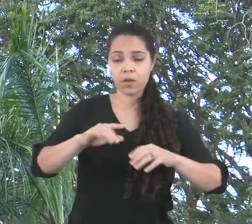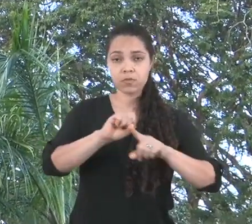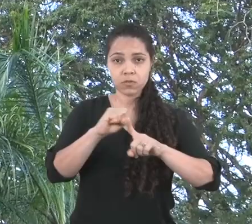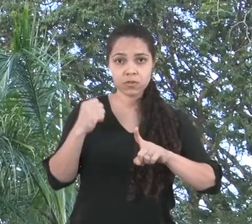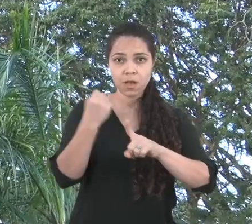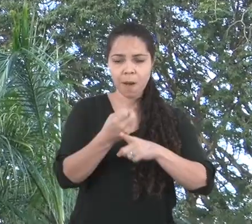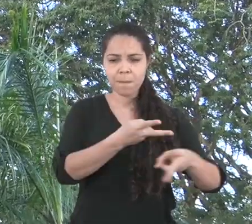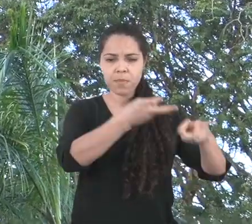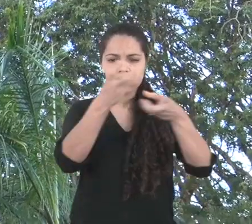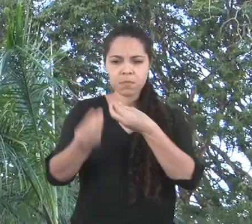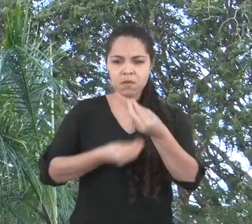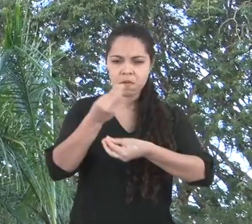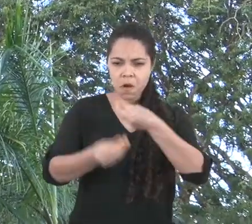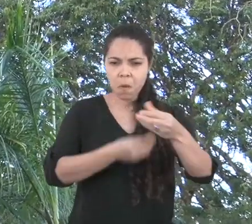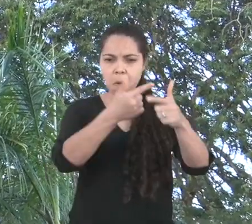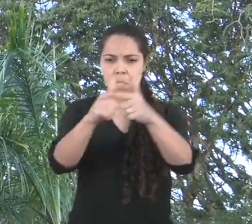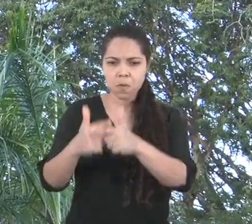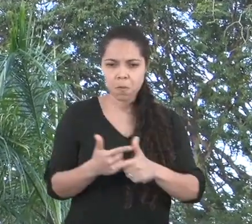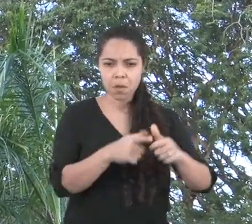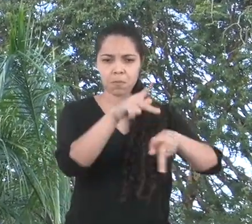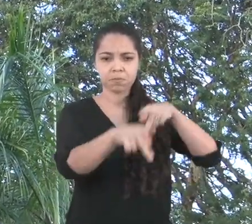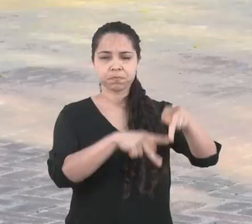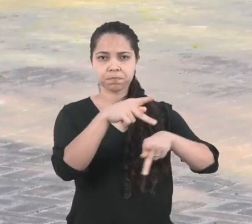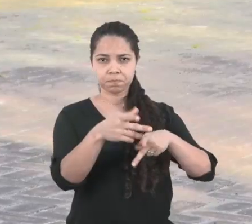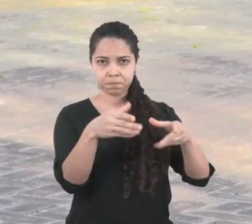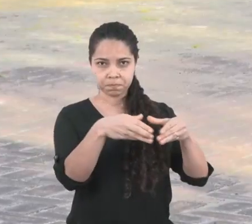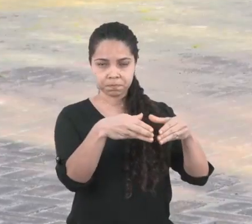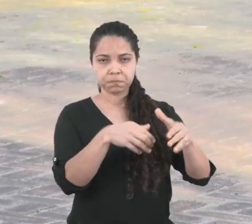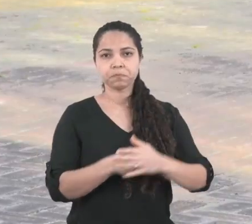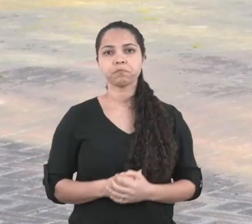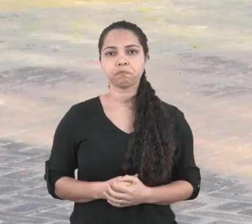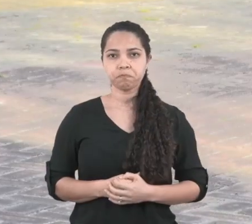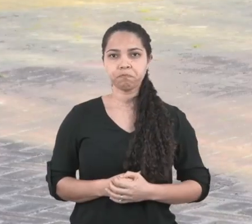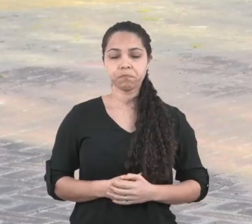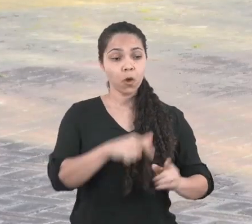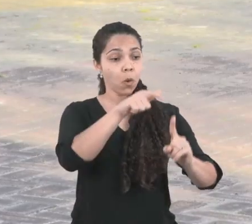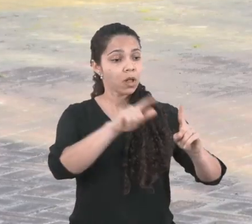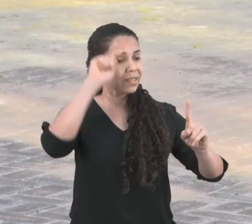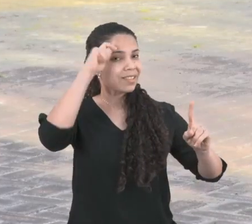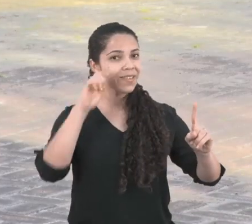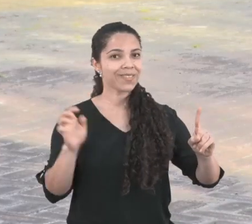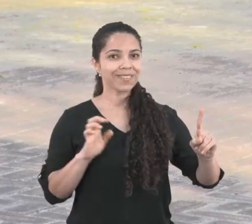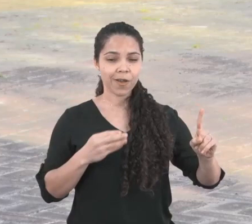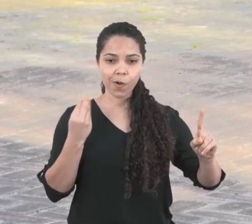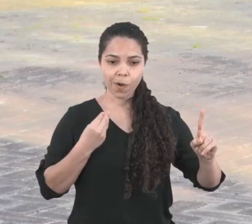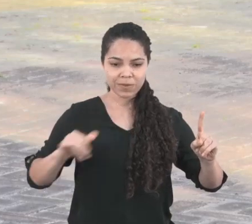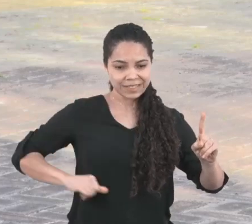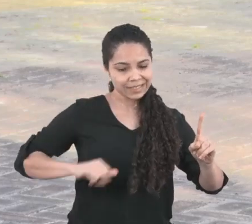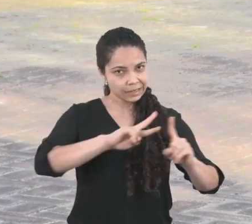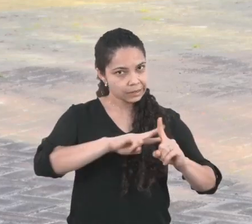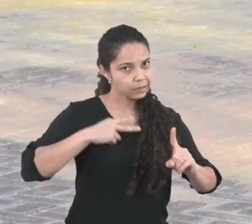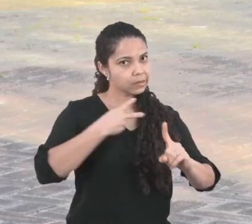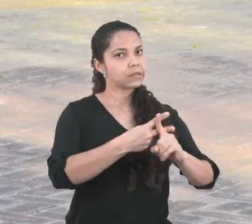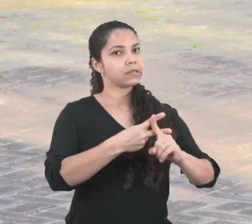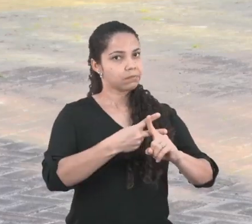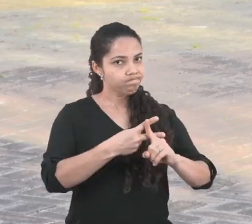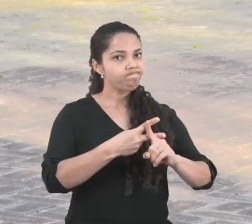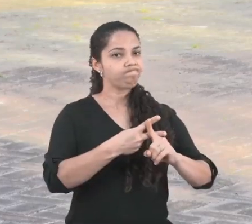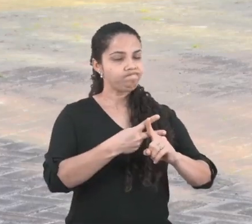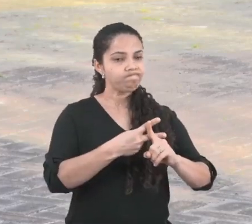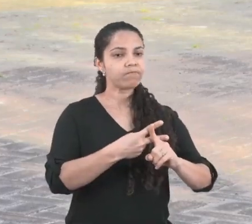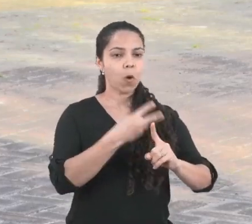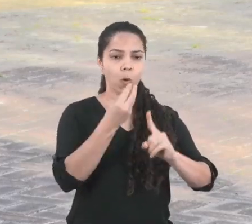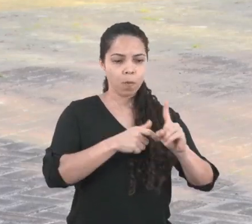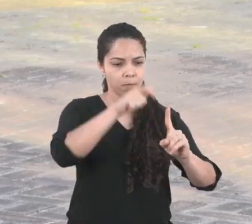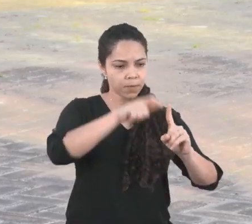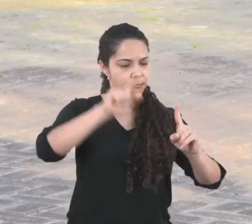as principais ações e problemas nessas populações. O negro gay, ele é duas vezes sem zala, né? Ele sofre preconceito